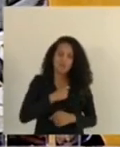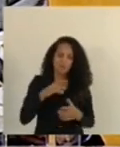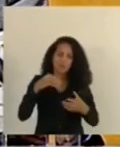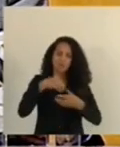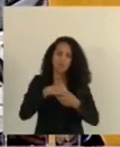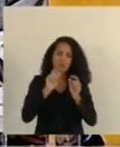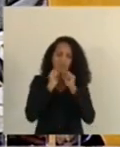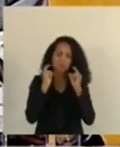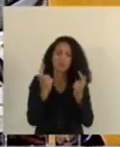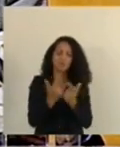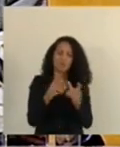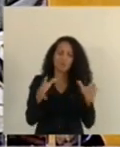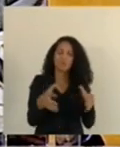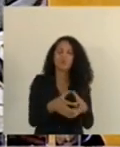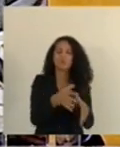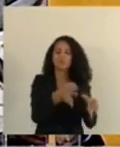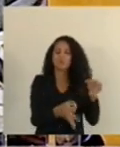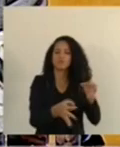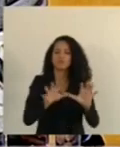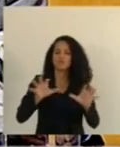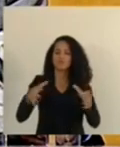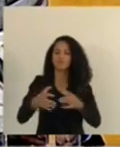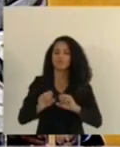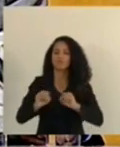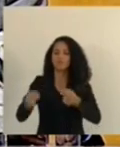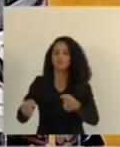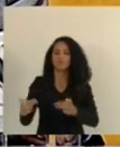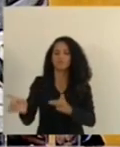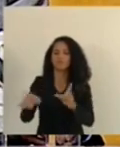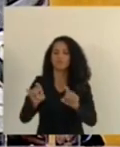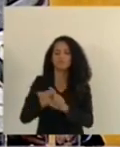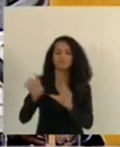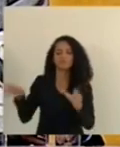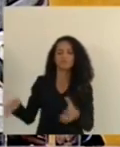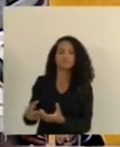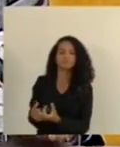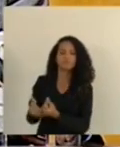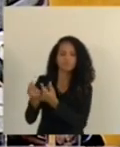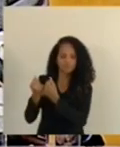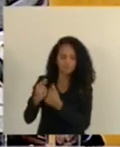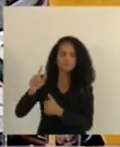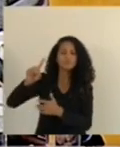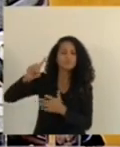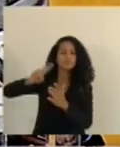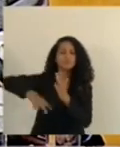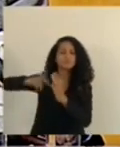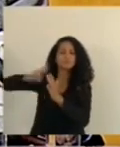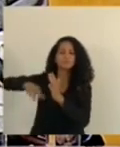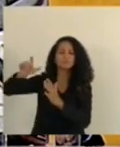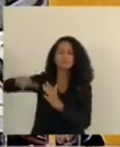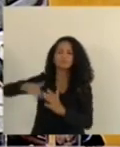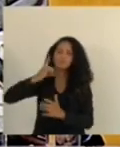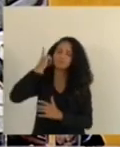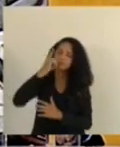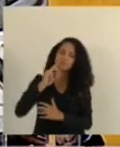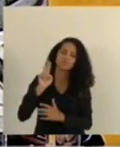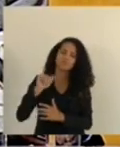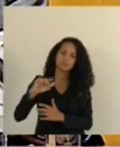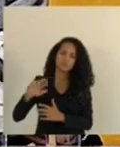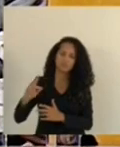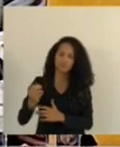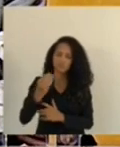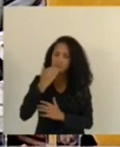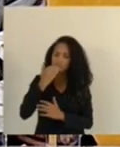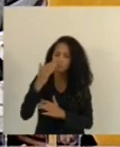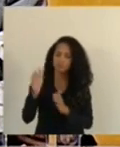de justiça de defesa do consumidor e de finanças o relator deputado Vandinho Leite se prevaleceu do prazo